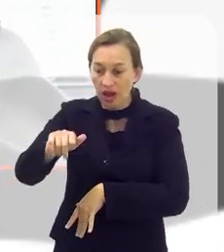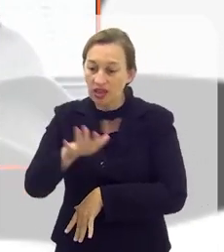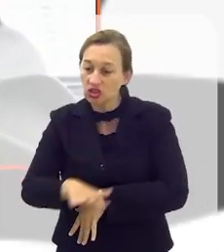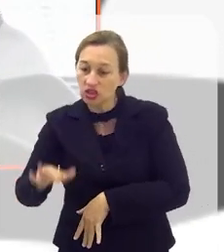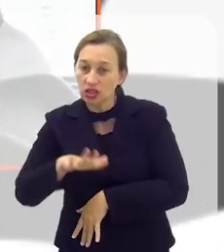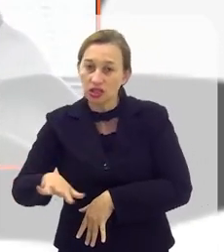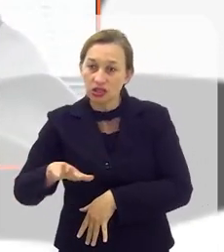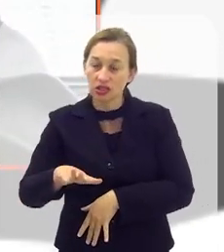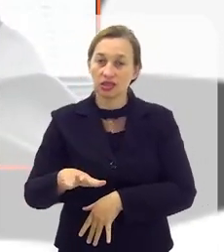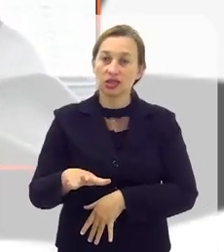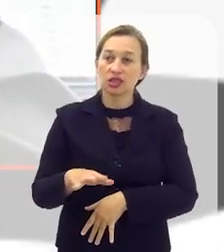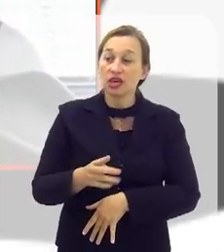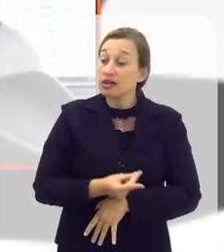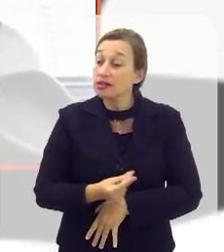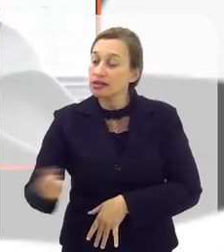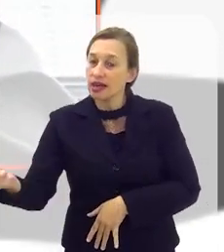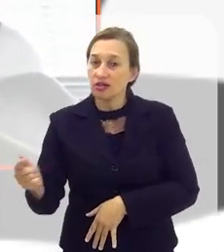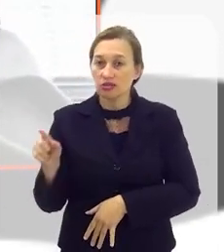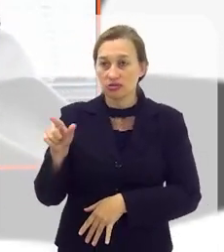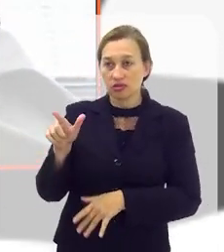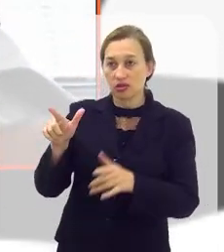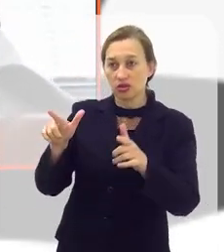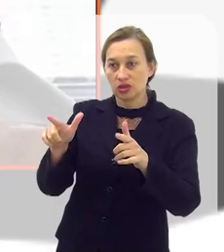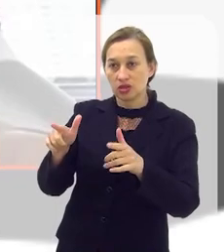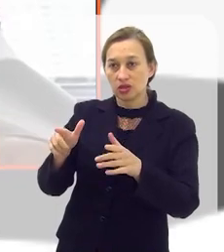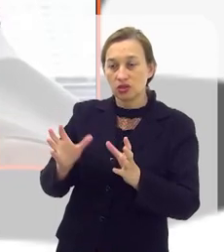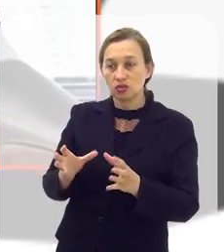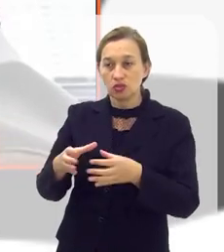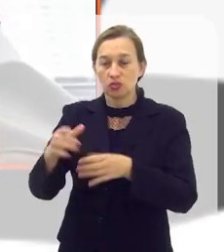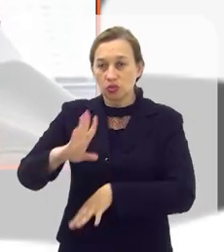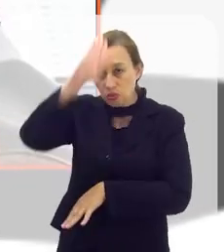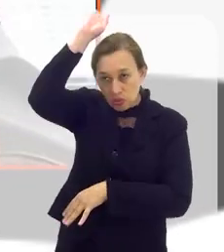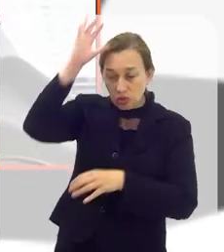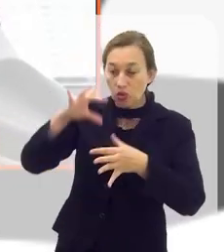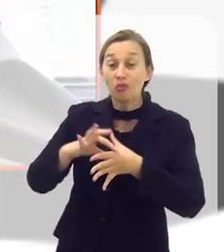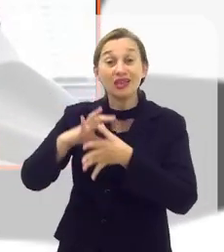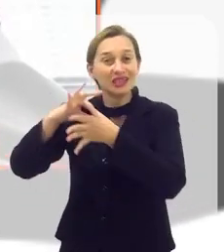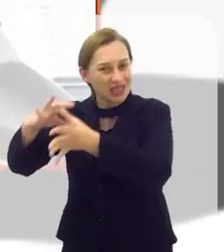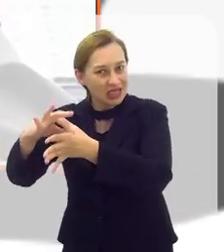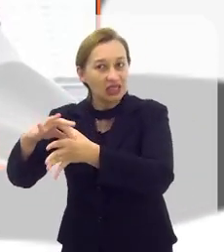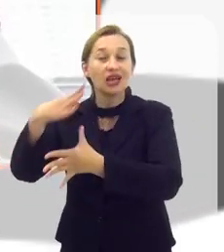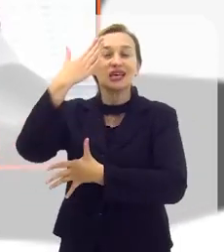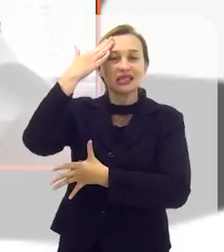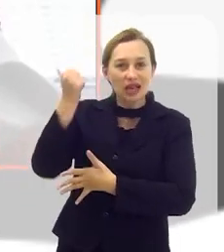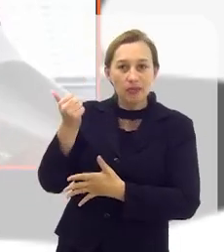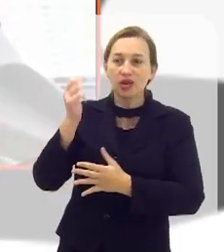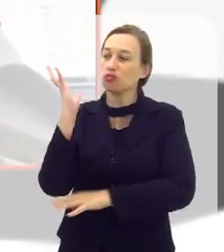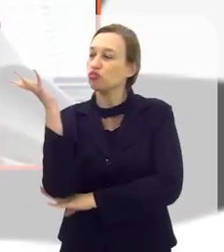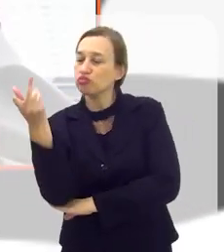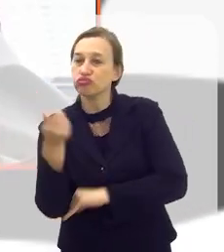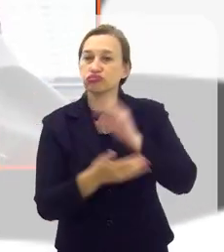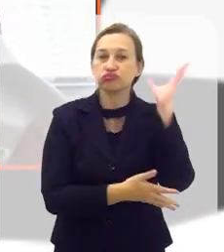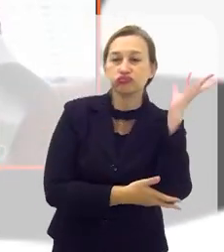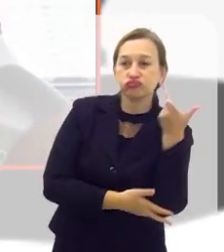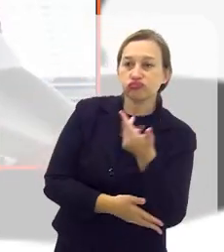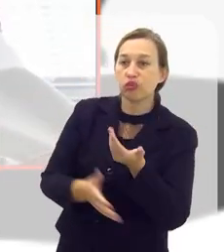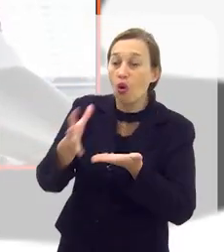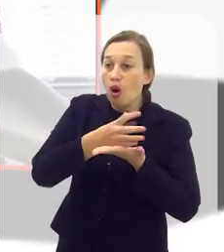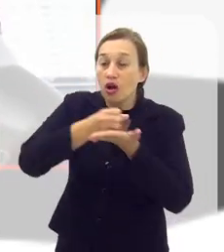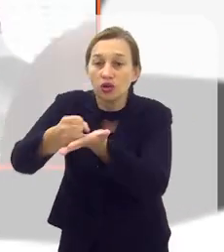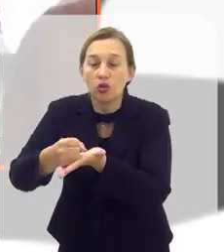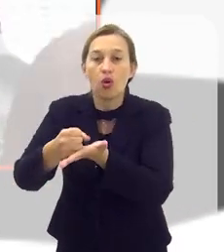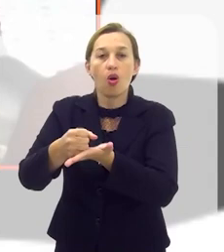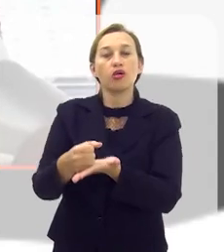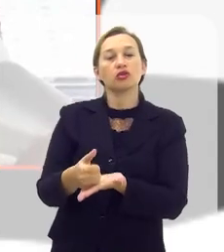fazem. E o garoto sai de lá com uma liderança, como líder, sabendo de meio ambiente, de